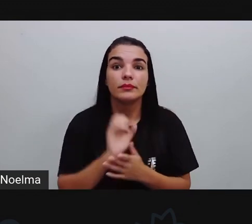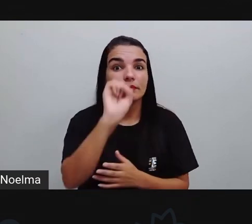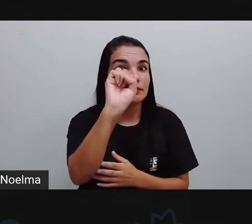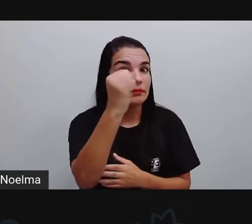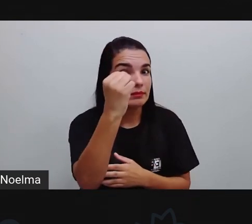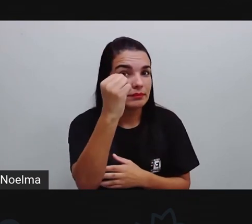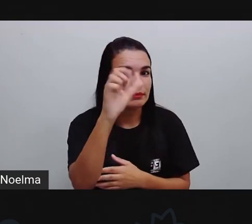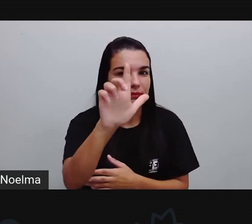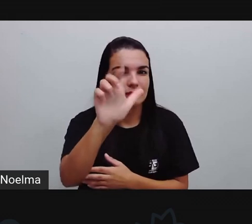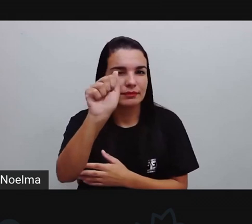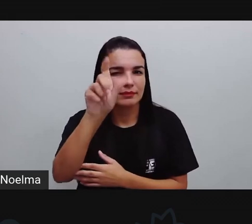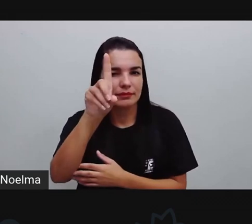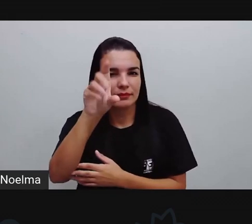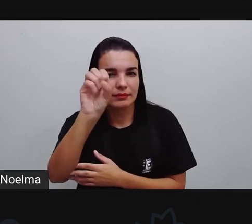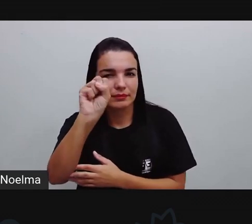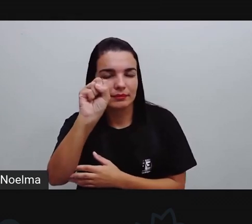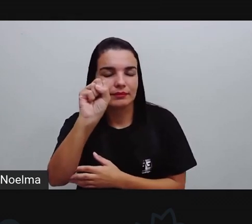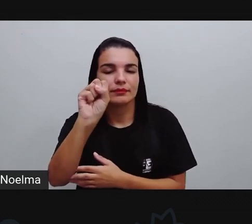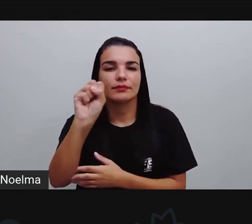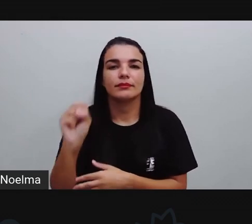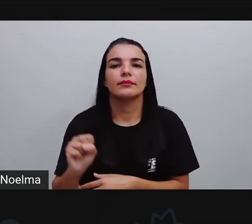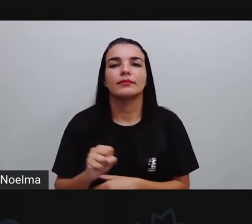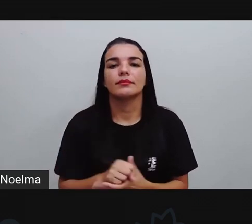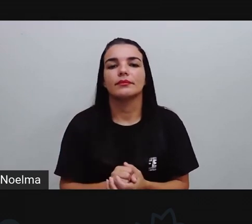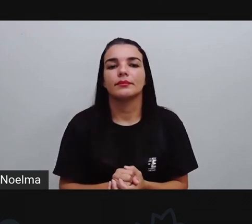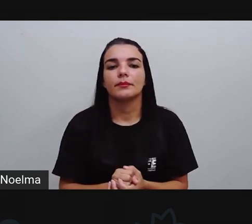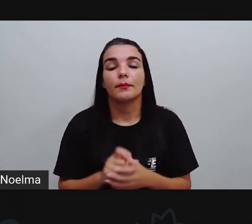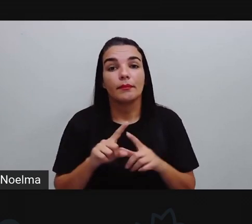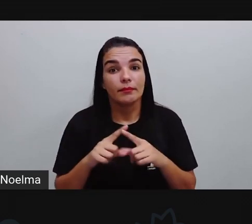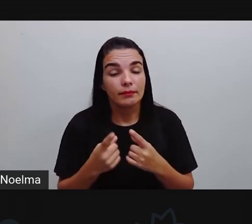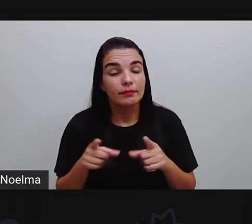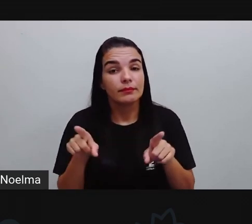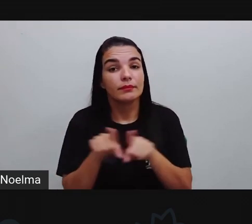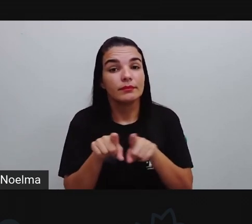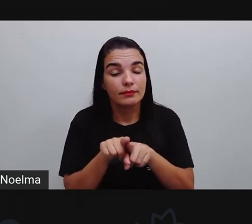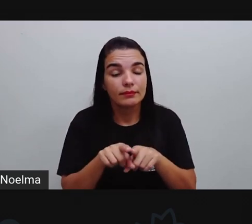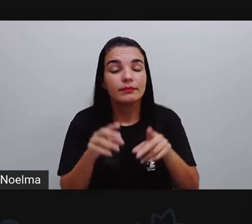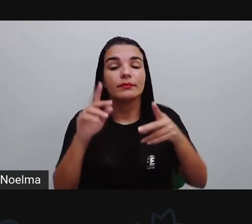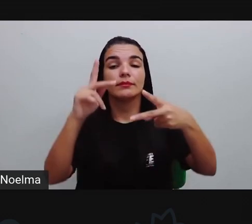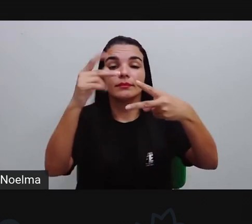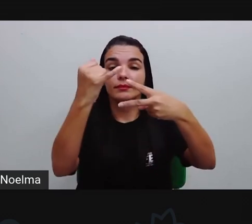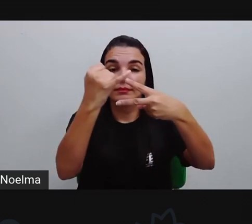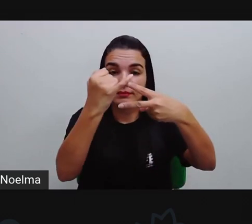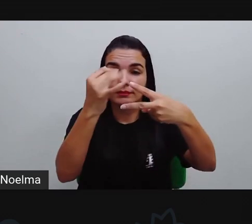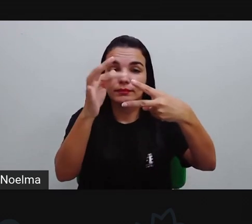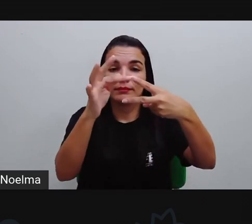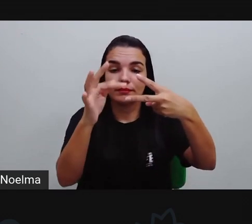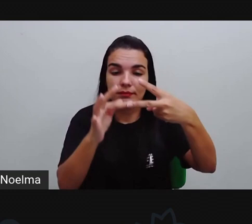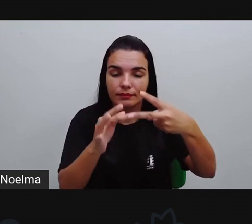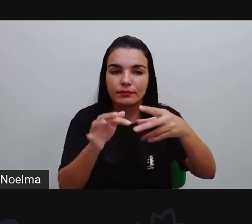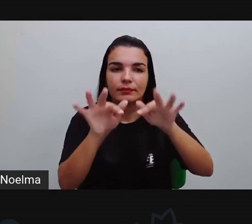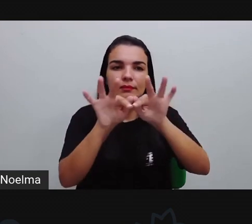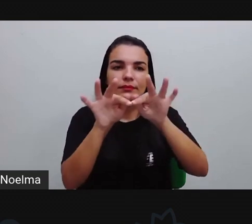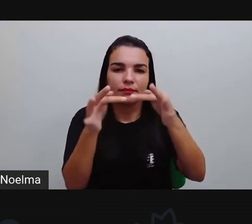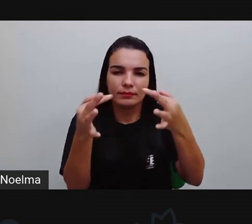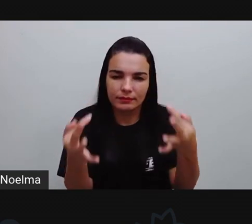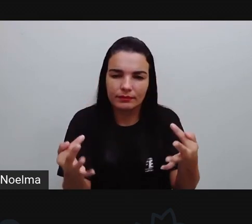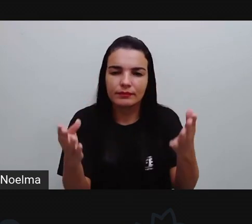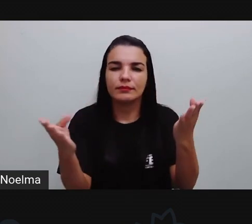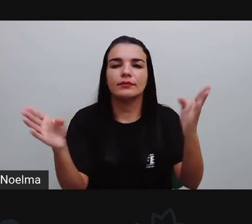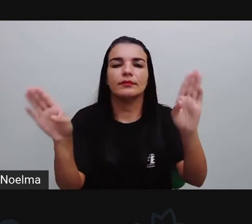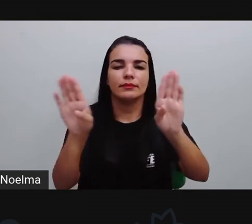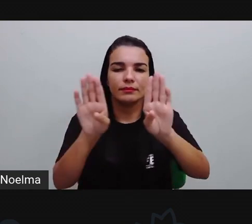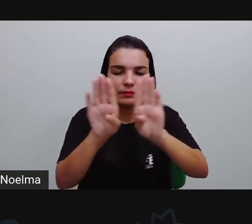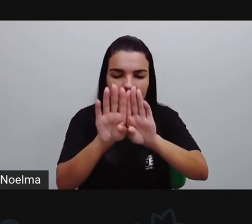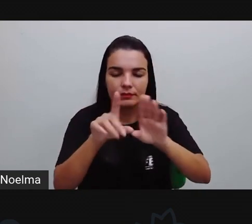Apresenta oito lados, se a gente for contar aqui. E é um polígono por ser fechado, simples, né? Os